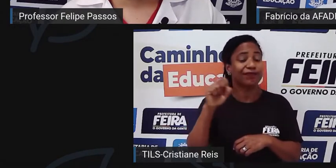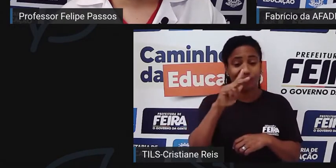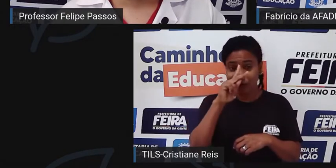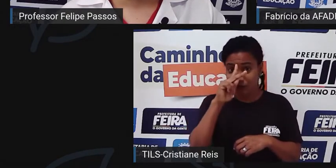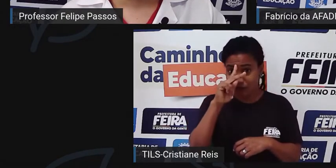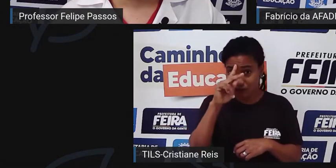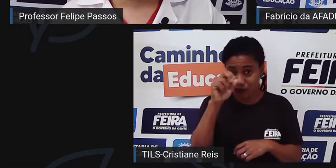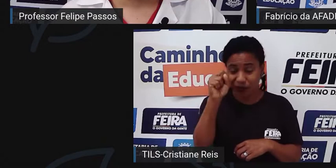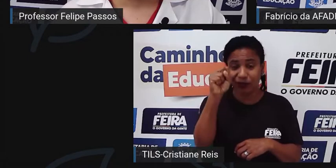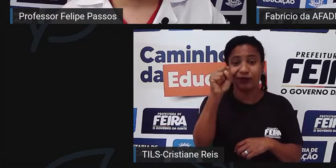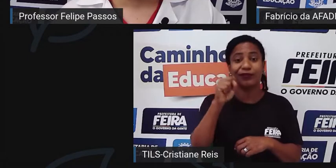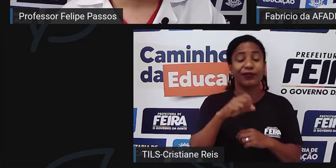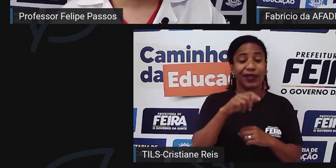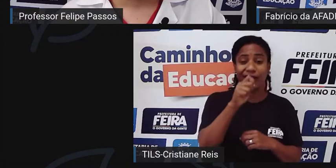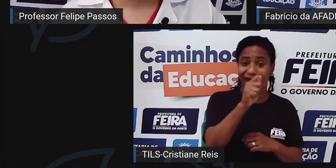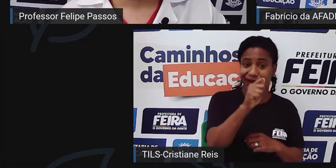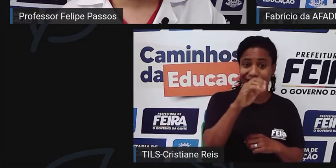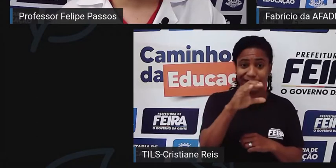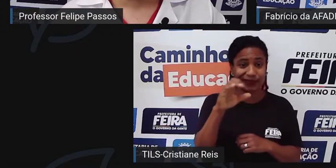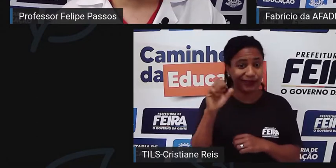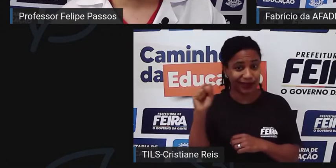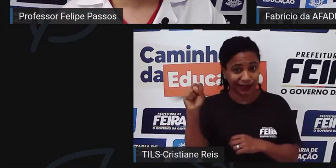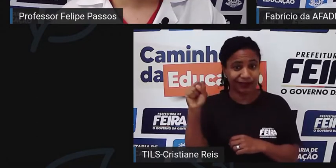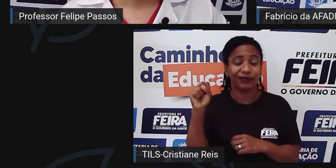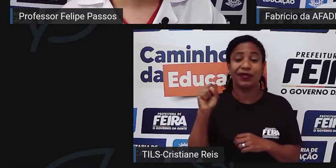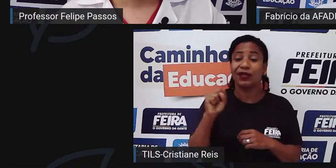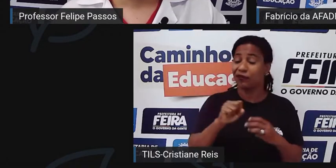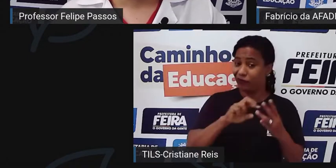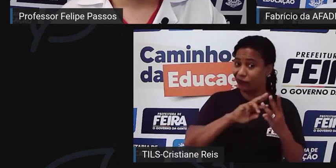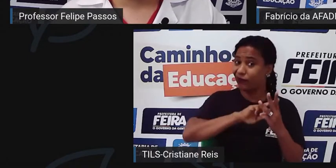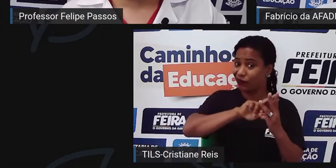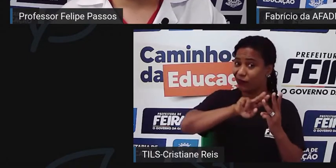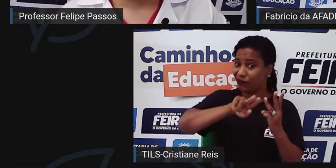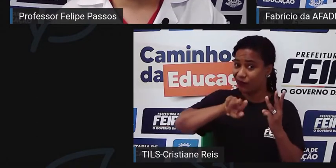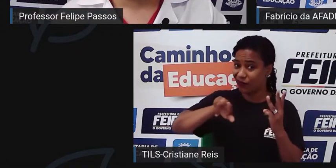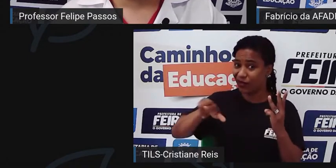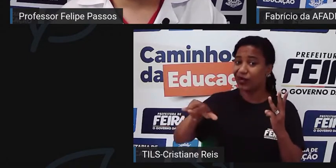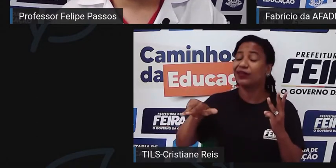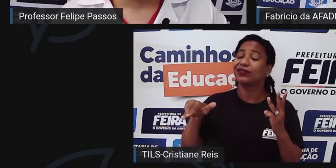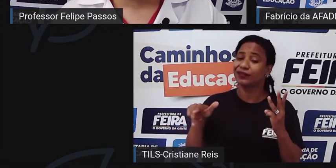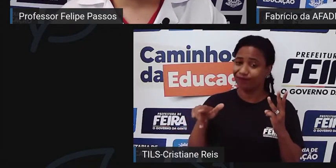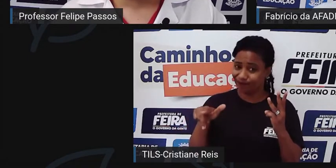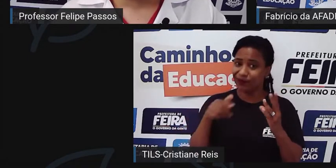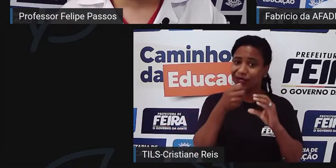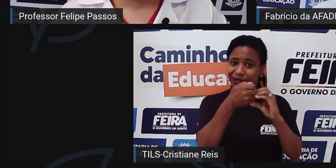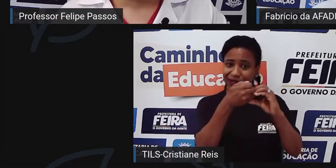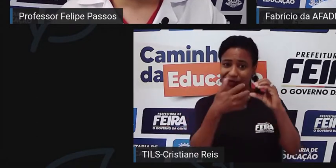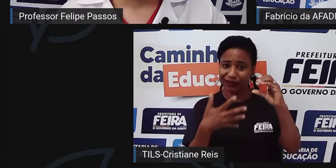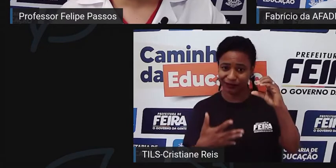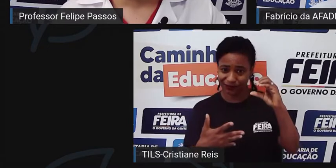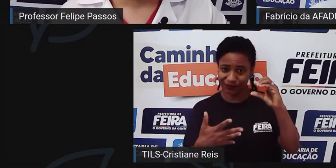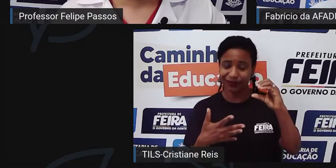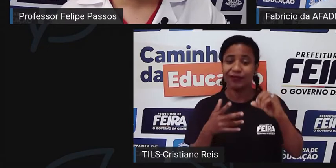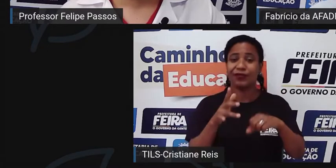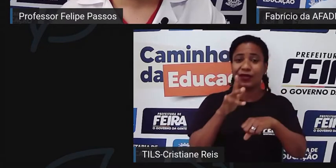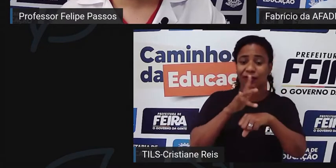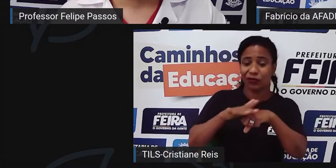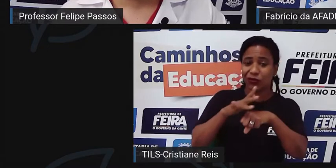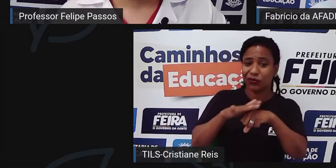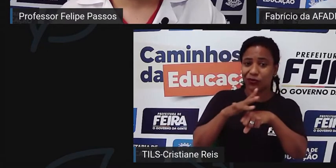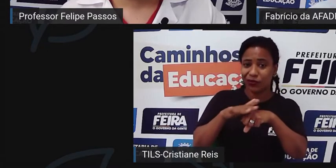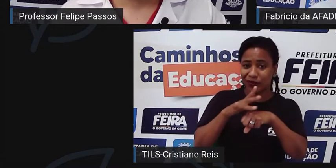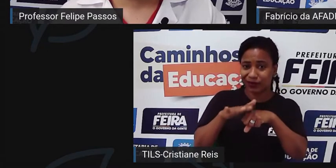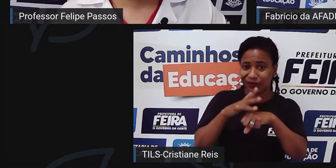ASC, beta-talassemia e por aí por diante. Então, por isso que se diz doença falciforme. A anemia